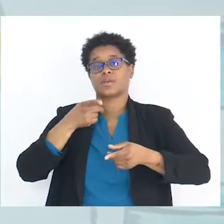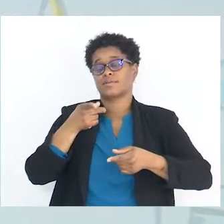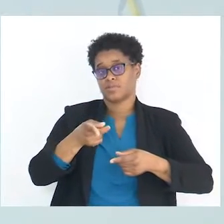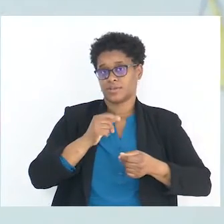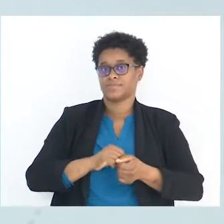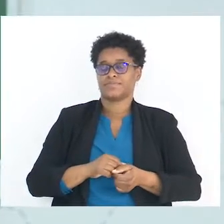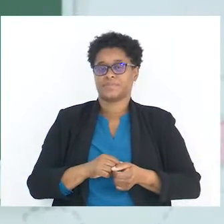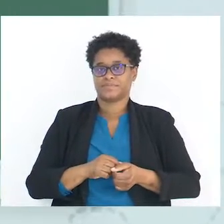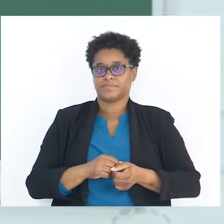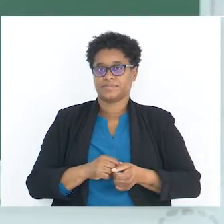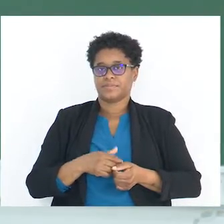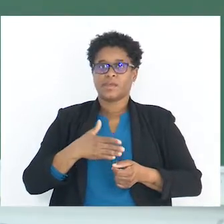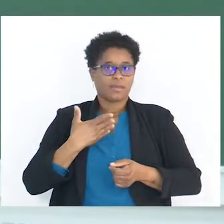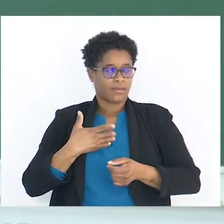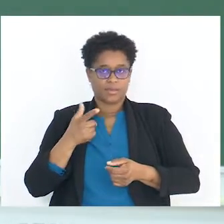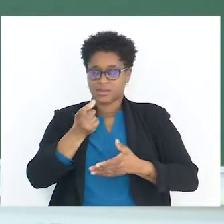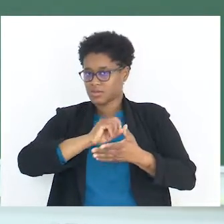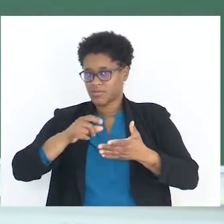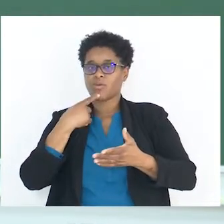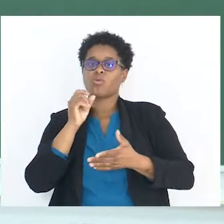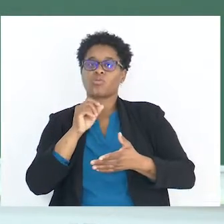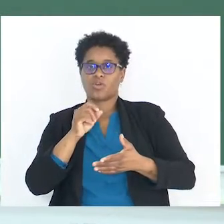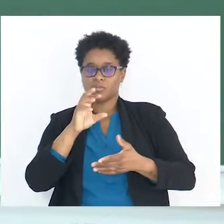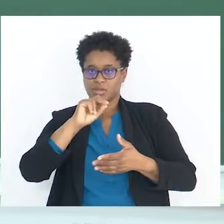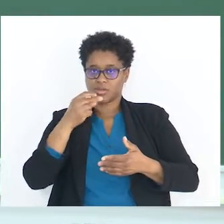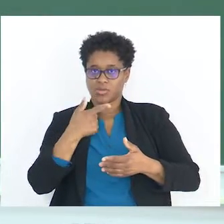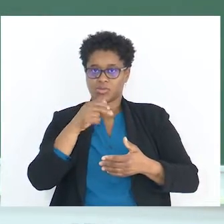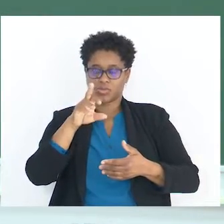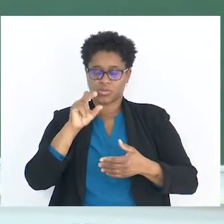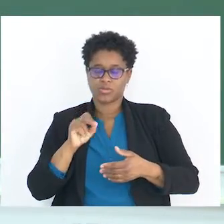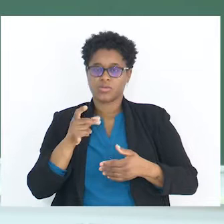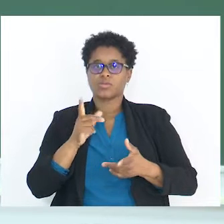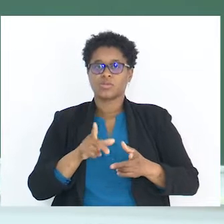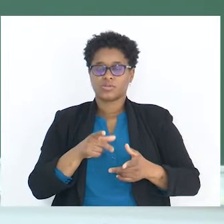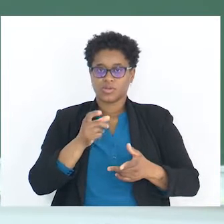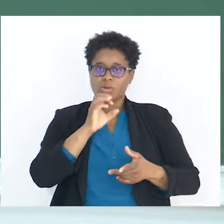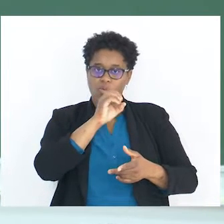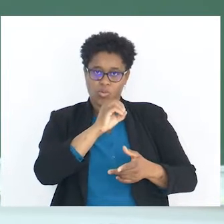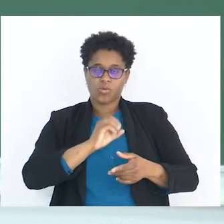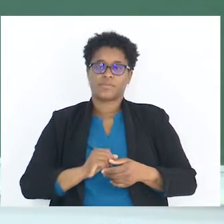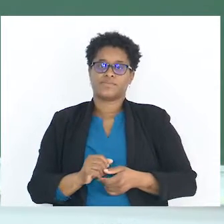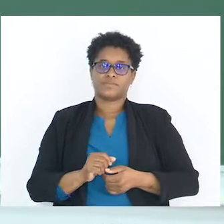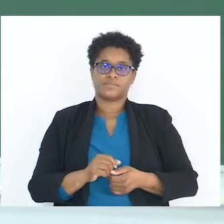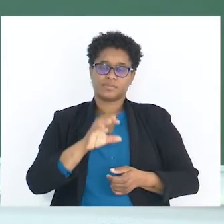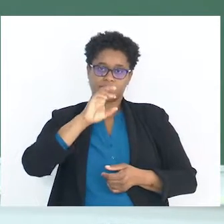começar por aí. Não queres colocar o nome do autor? Então colocas o autor. O